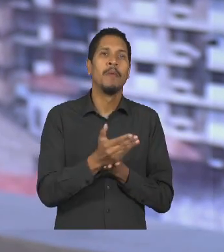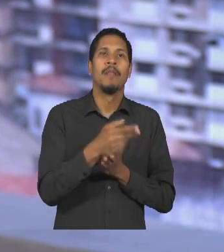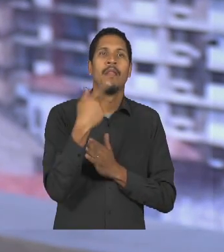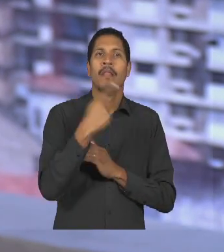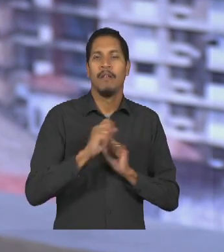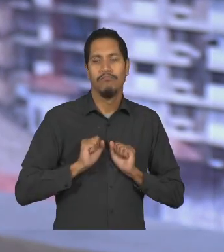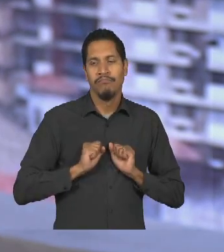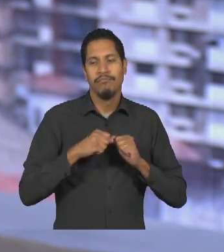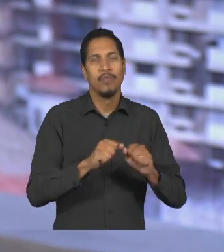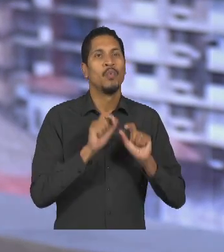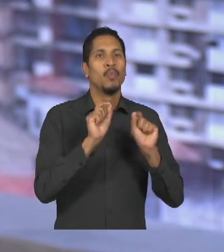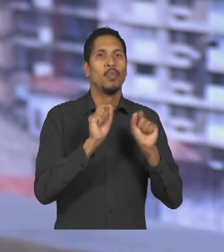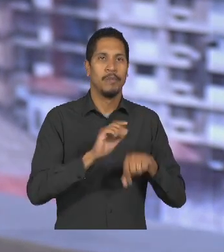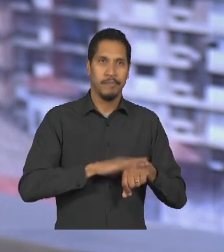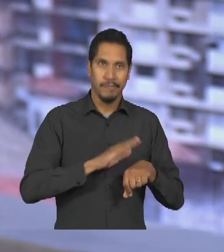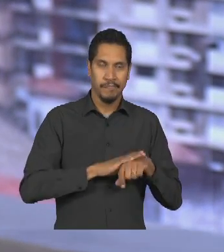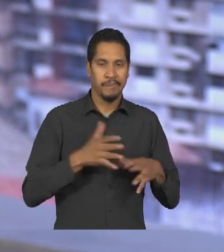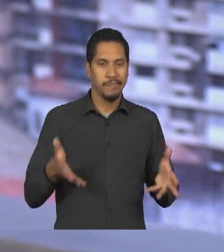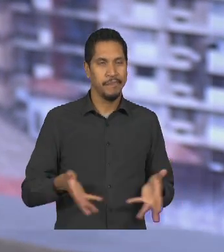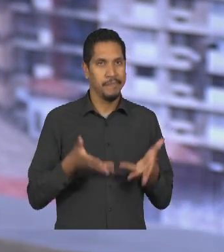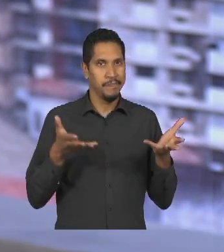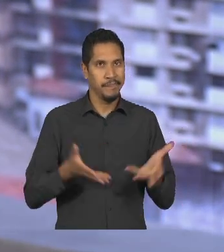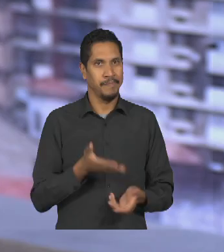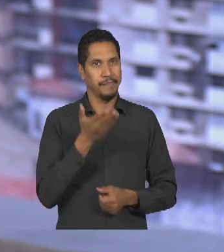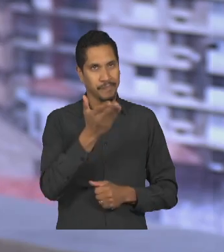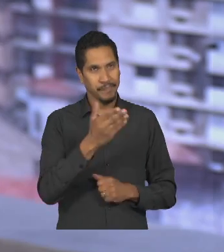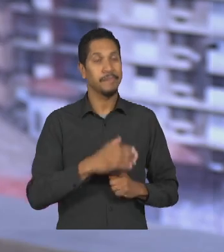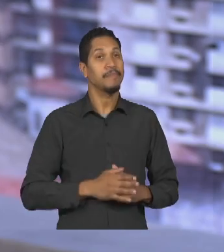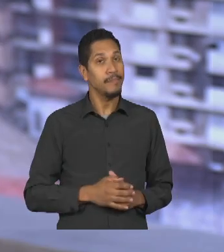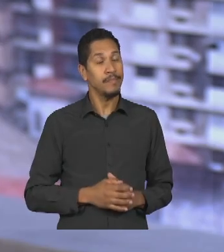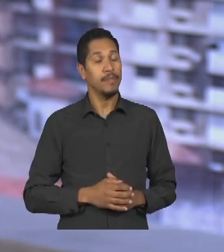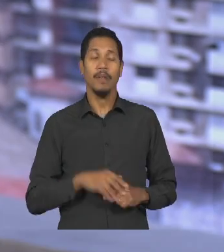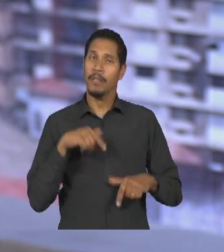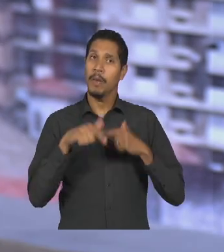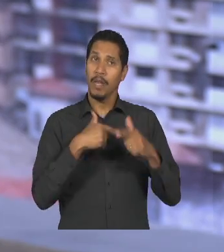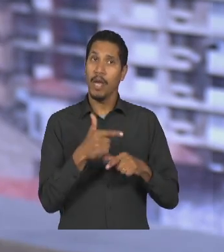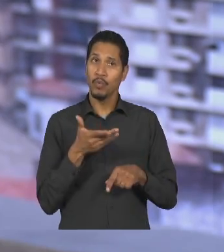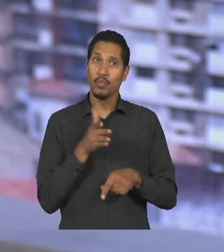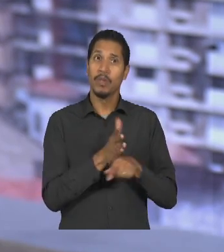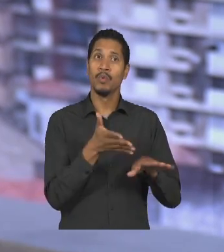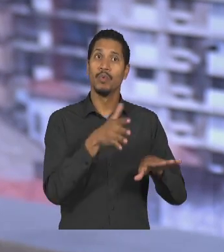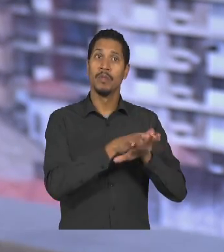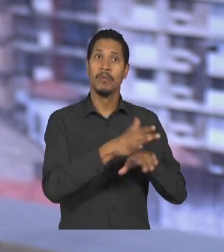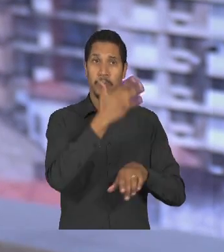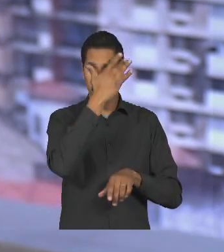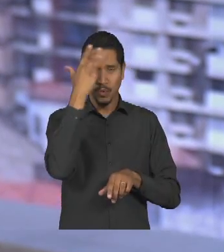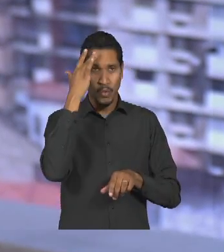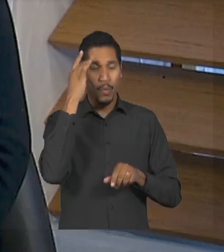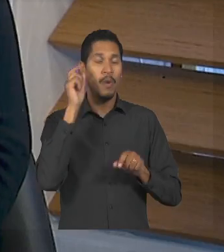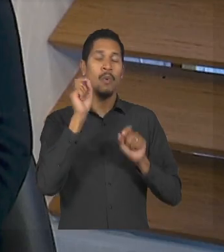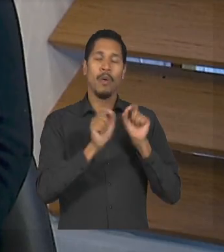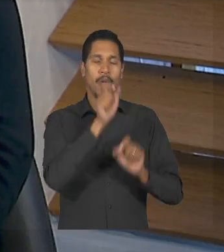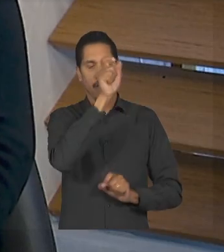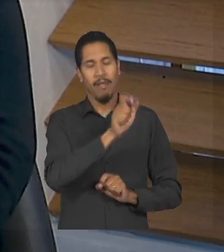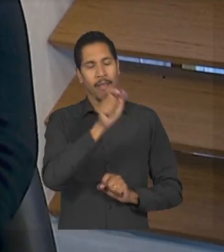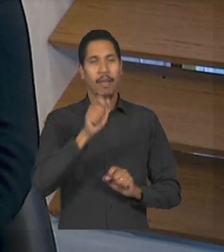jornada e o que motivou você a ser uma agente na luta pela inclusão da pessoa com autismo